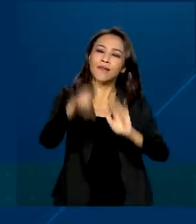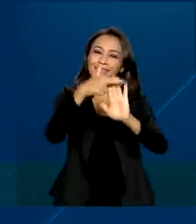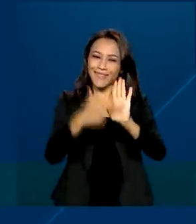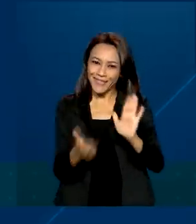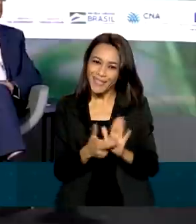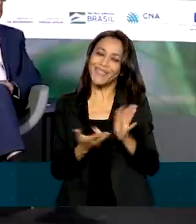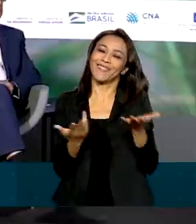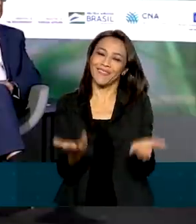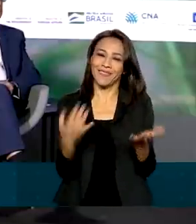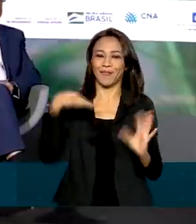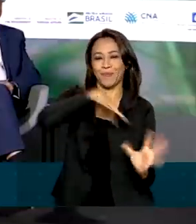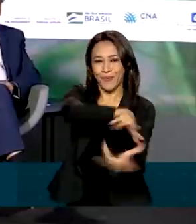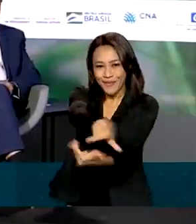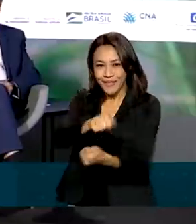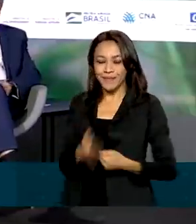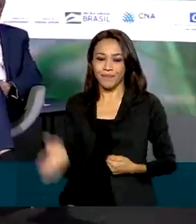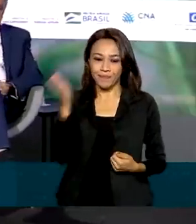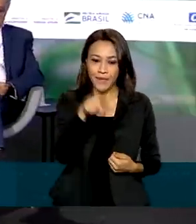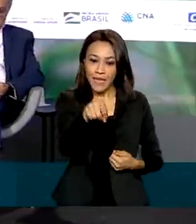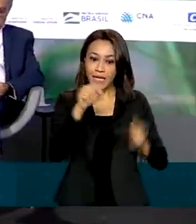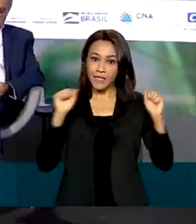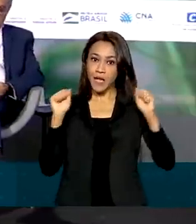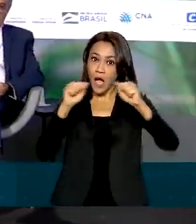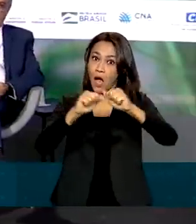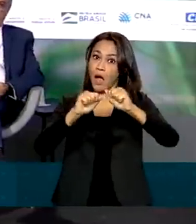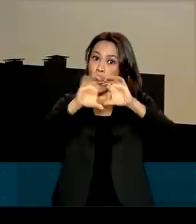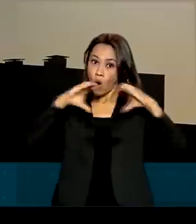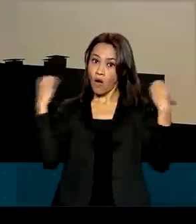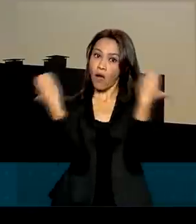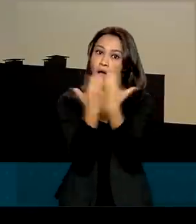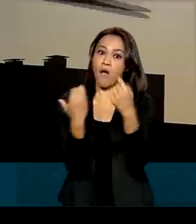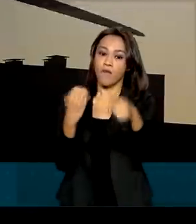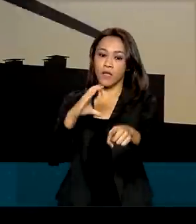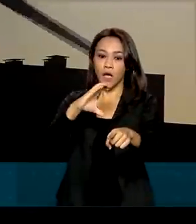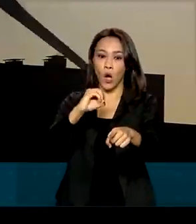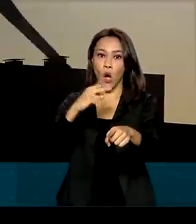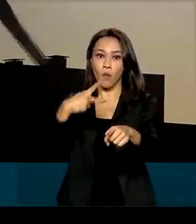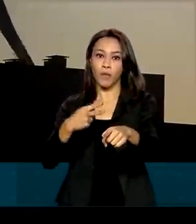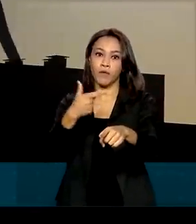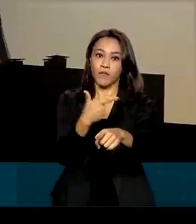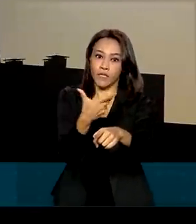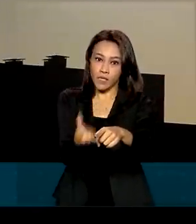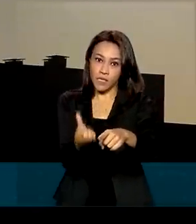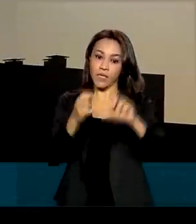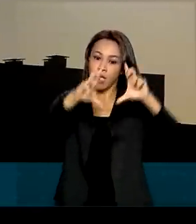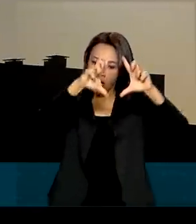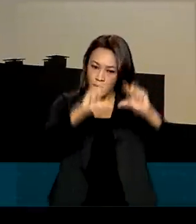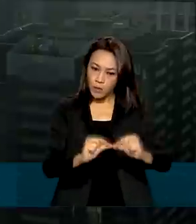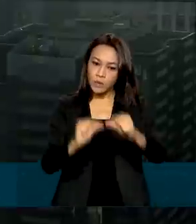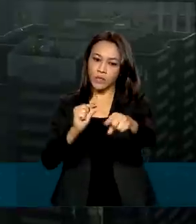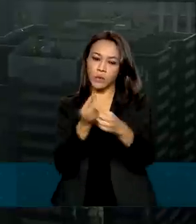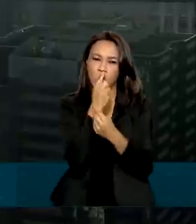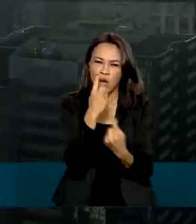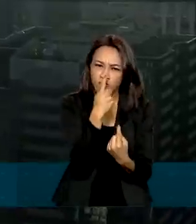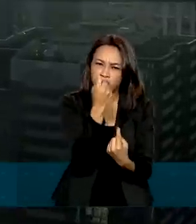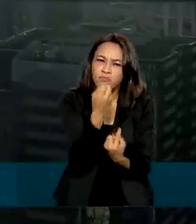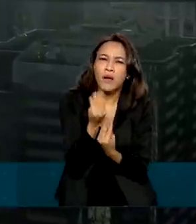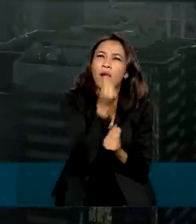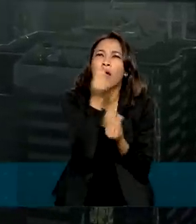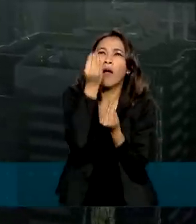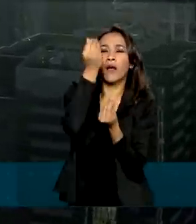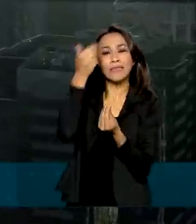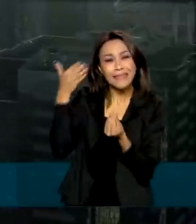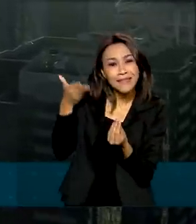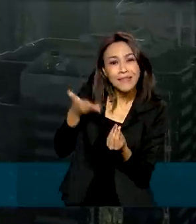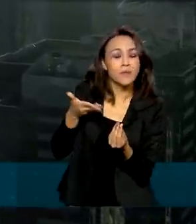internacional. Na COP26, o governo brasileiro ressaltou que a baixa emissão de gases de efeito estufa é um aspecto